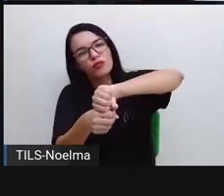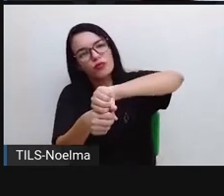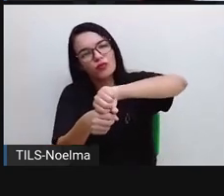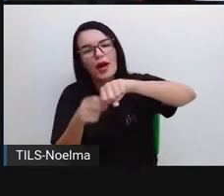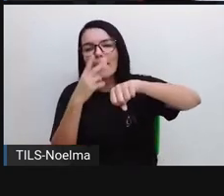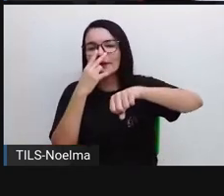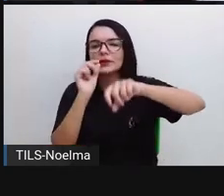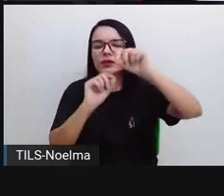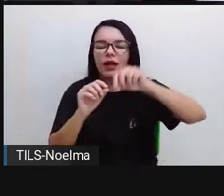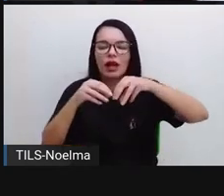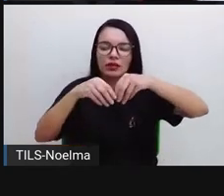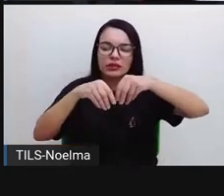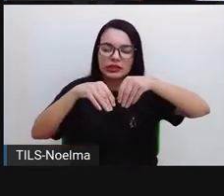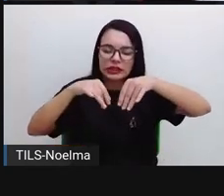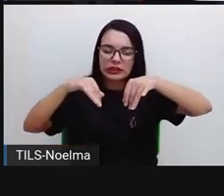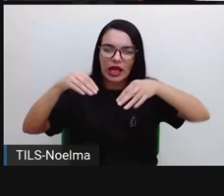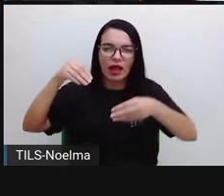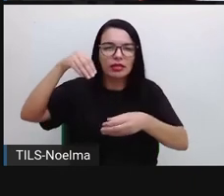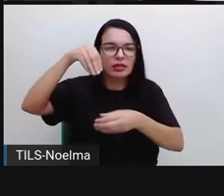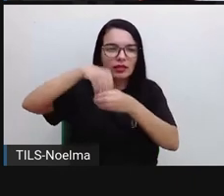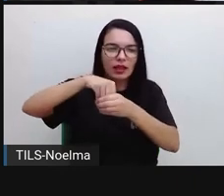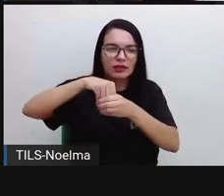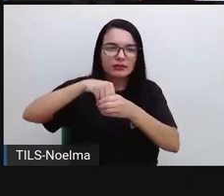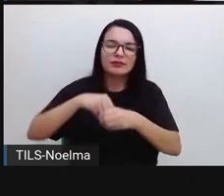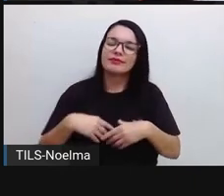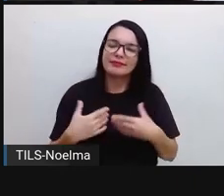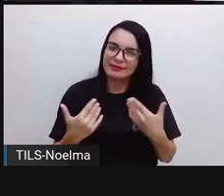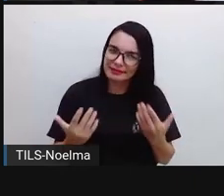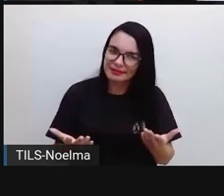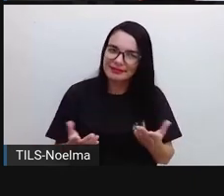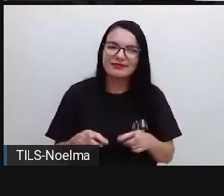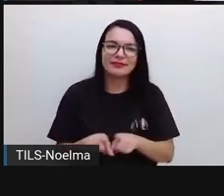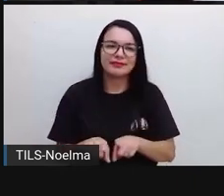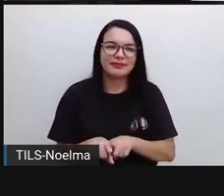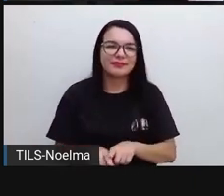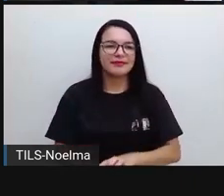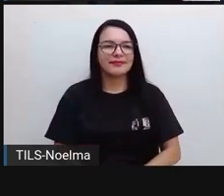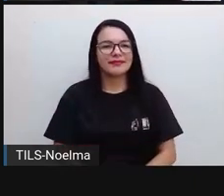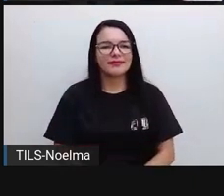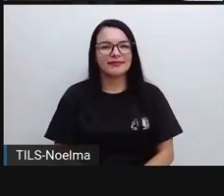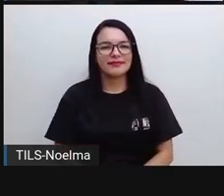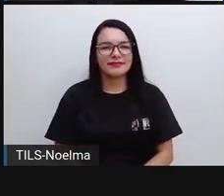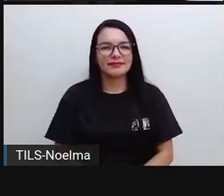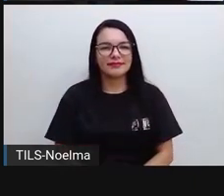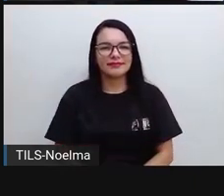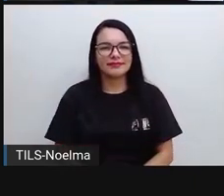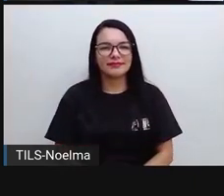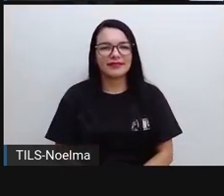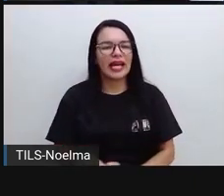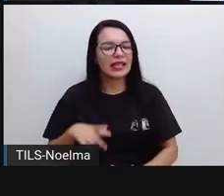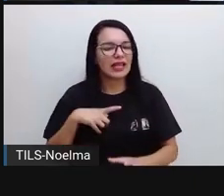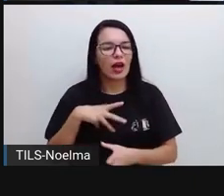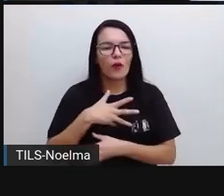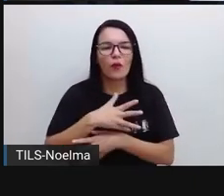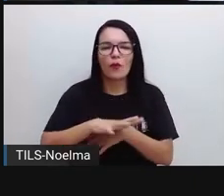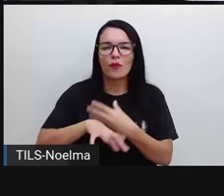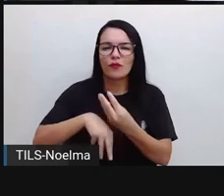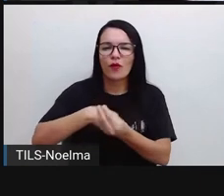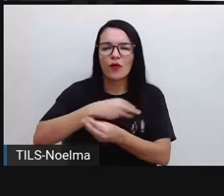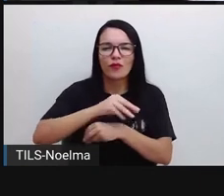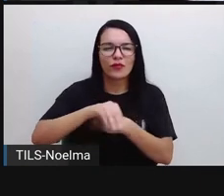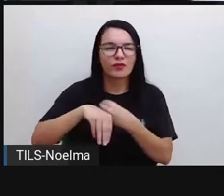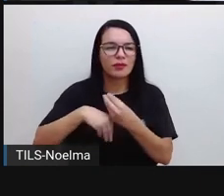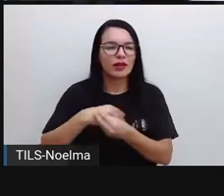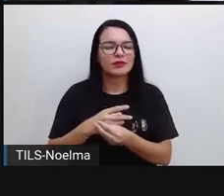que se tem ali na ampulheta em si, no objeto, também vai escorrendo, né? Então, tem tudo a ver aí com